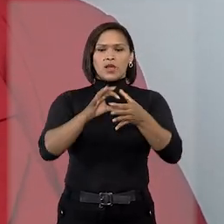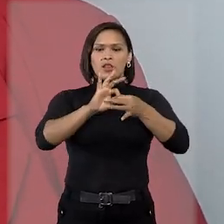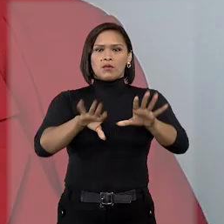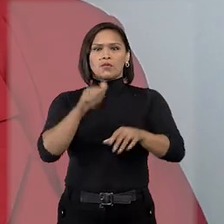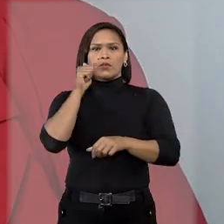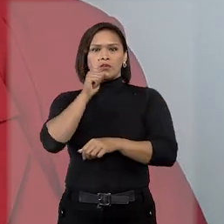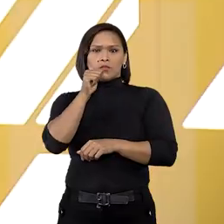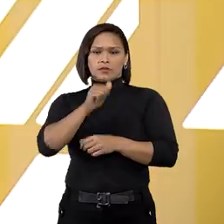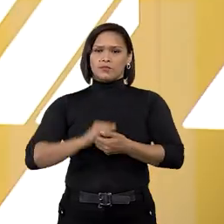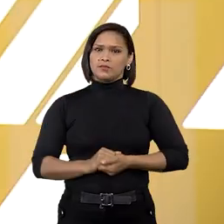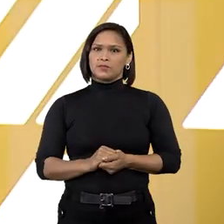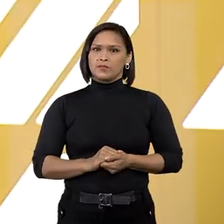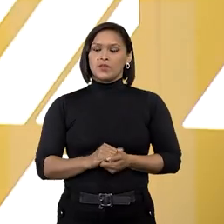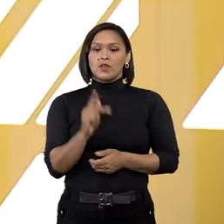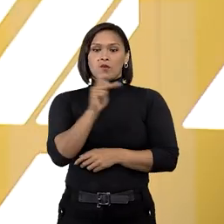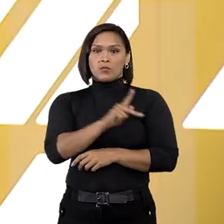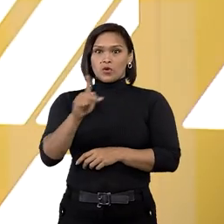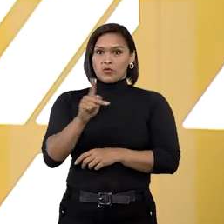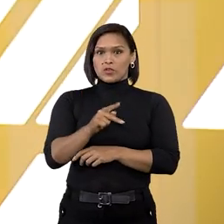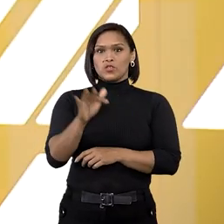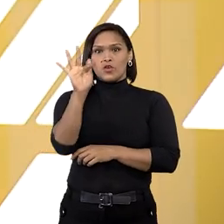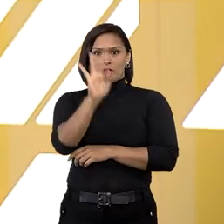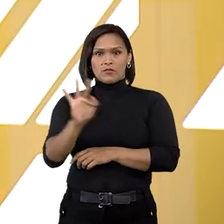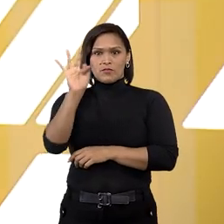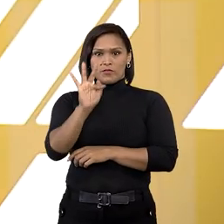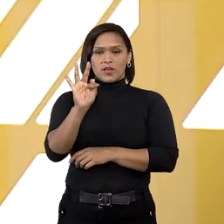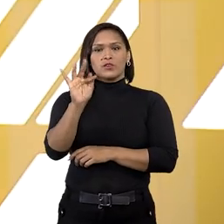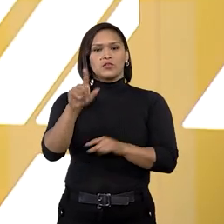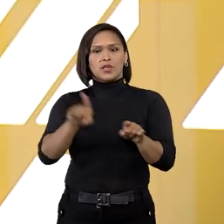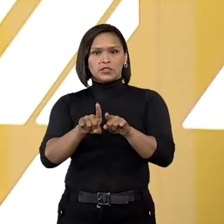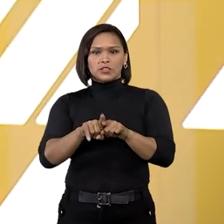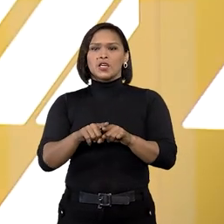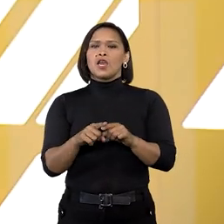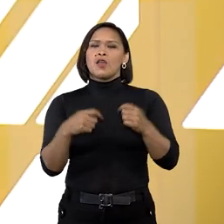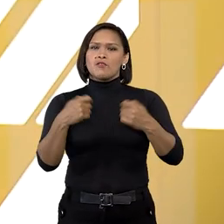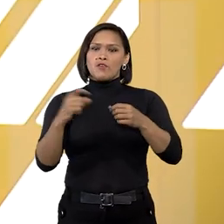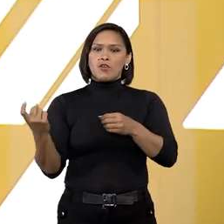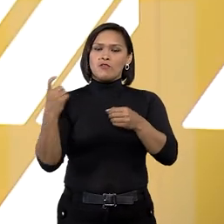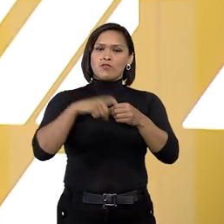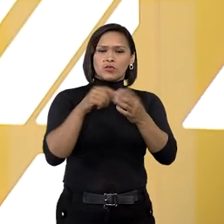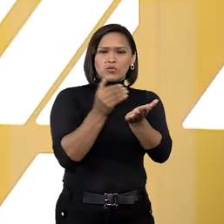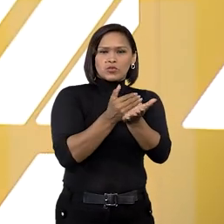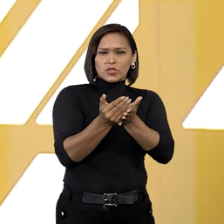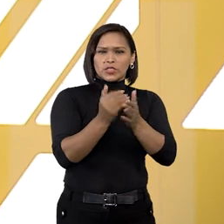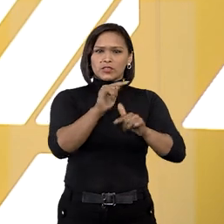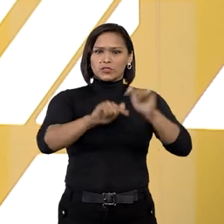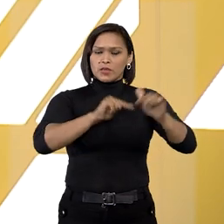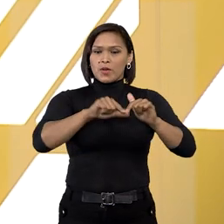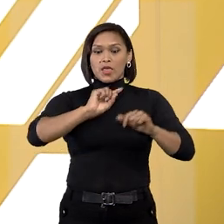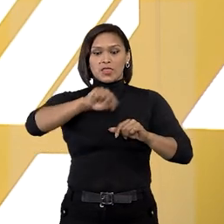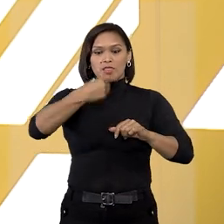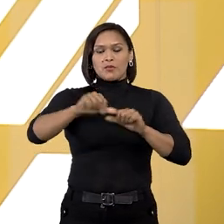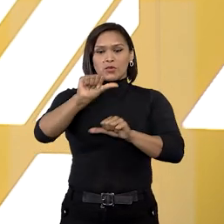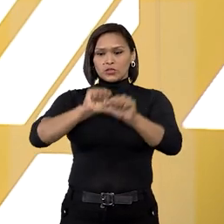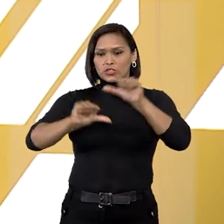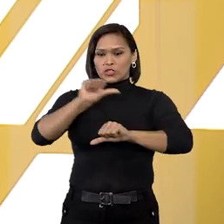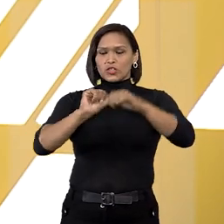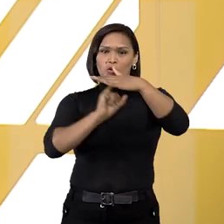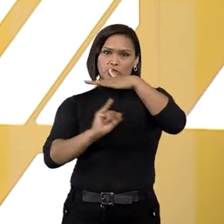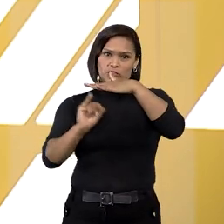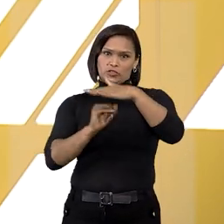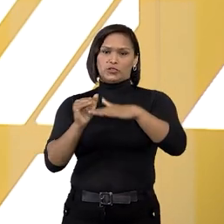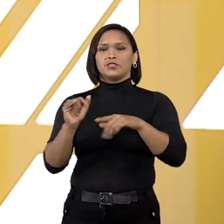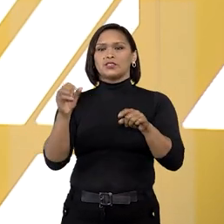soltura da mulher. Professores de universidades federais têm de voltar ao início da carreira depois da troca de